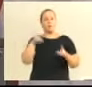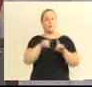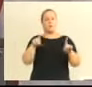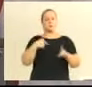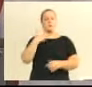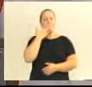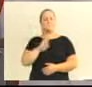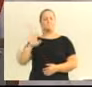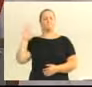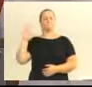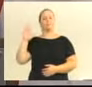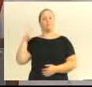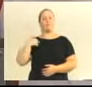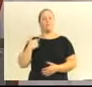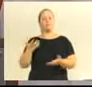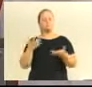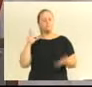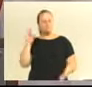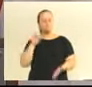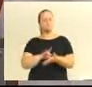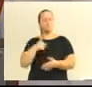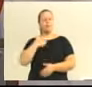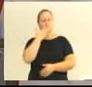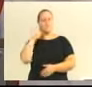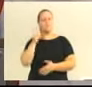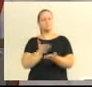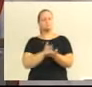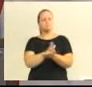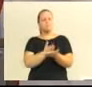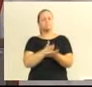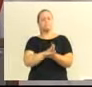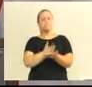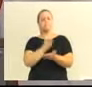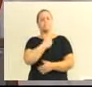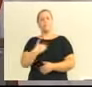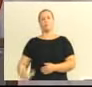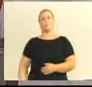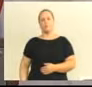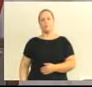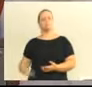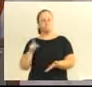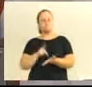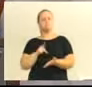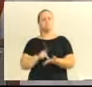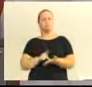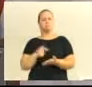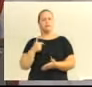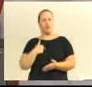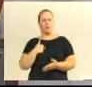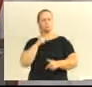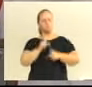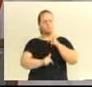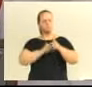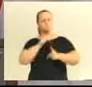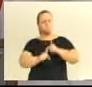uma promessa de ser a pedra no sapato de qualquer governo. E tenho trabalhado pra cumprir aqui a